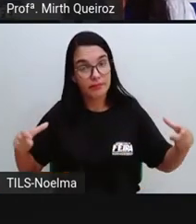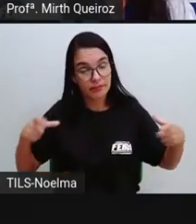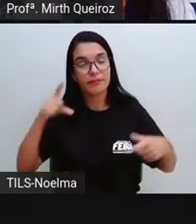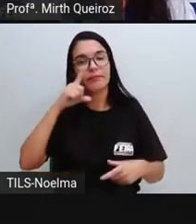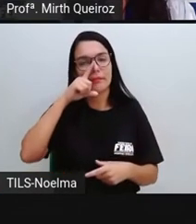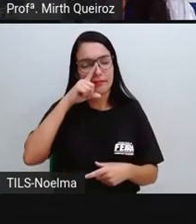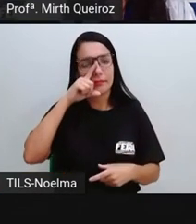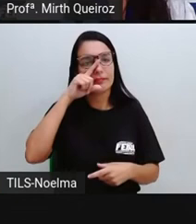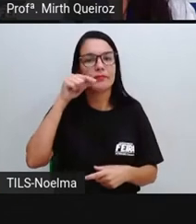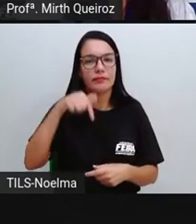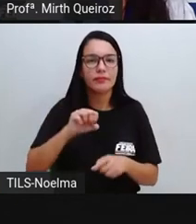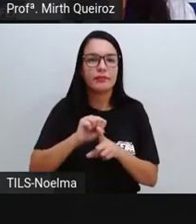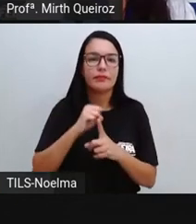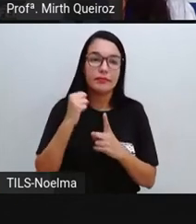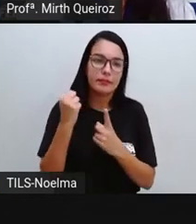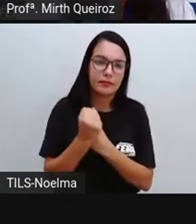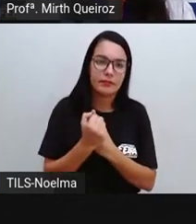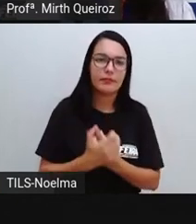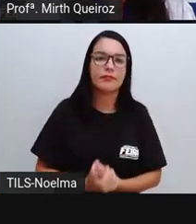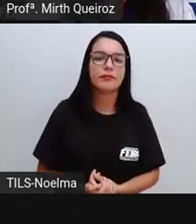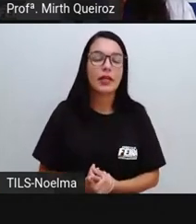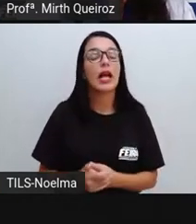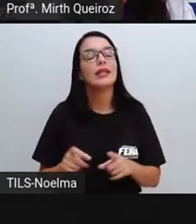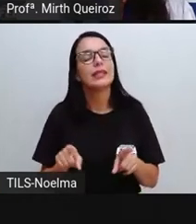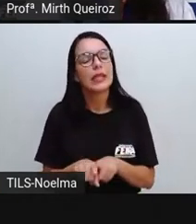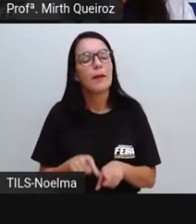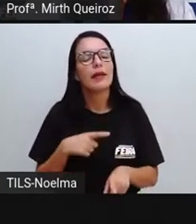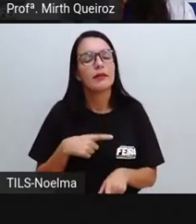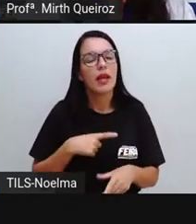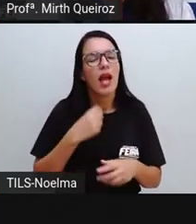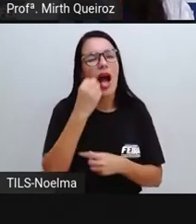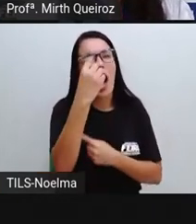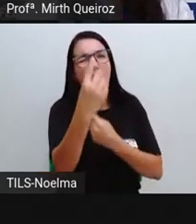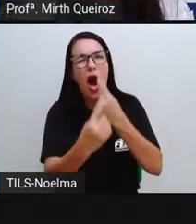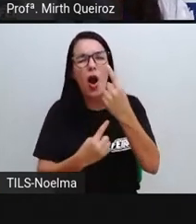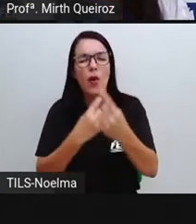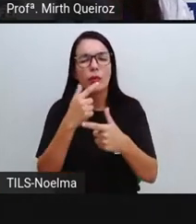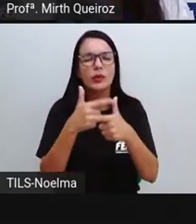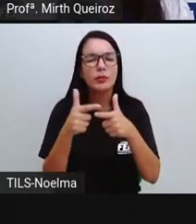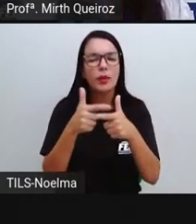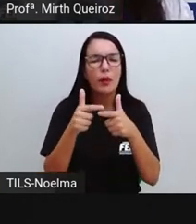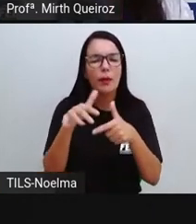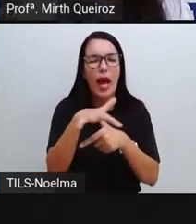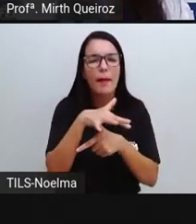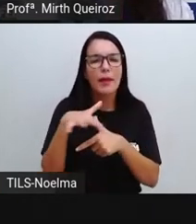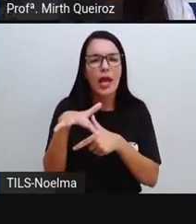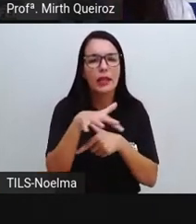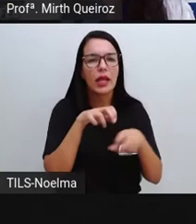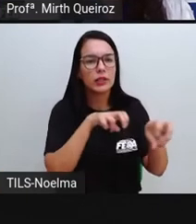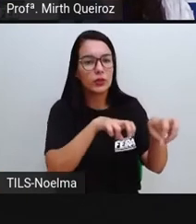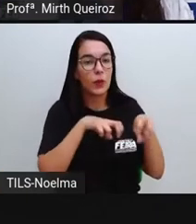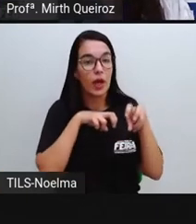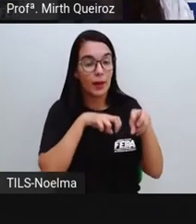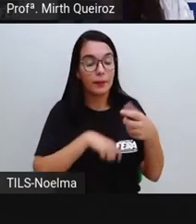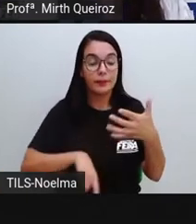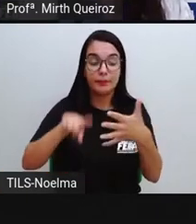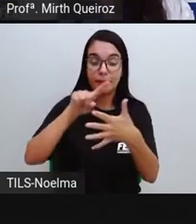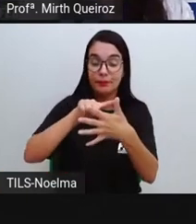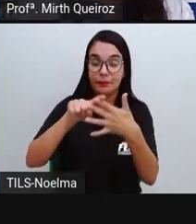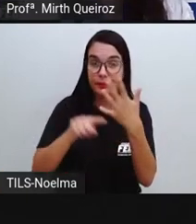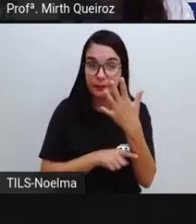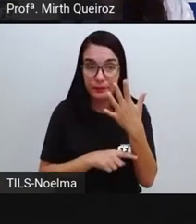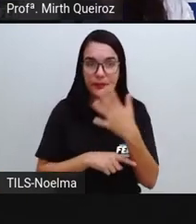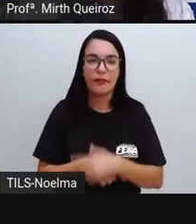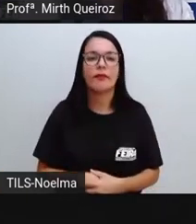na nossa sociedade. E, além disso, nós também vamos ter alguns problemas ambientais no campo. Que tipo